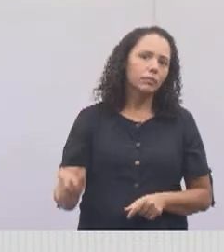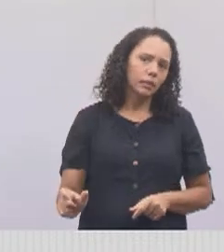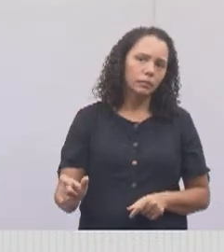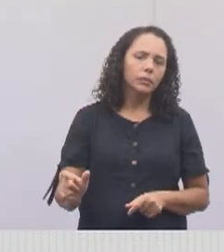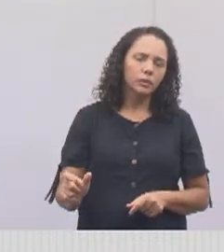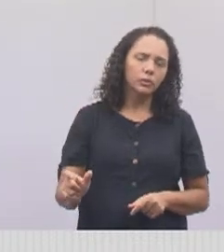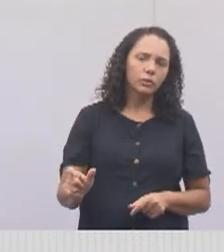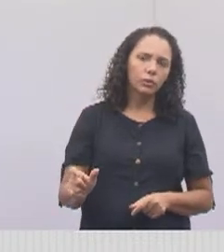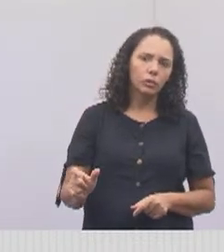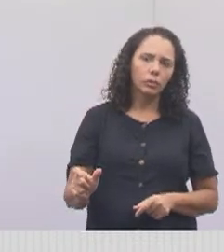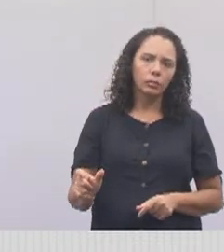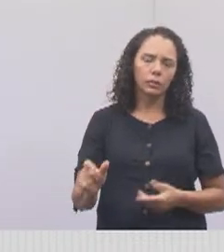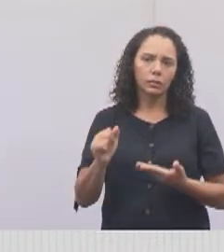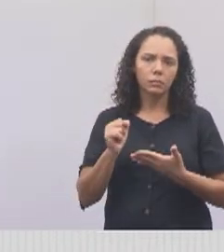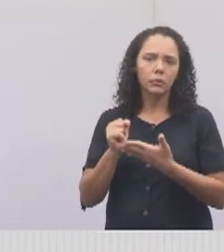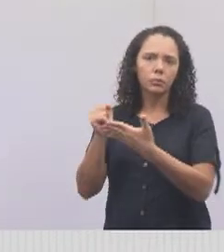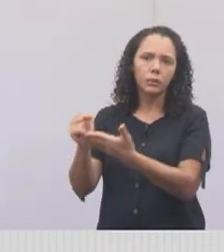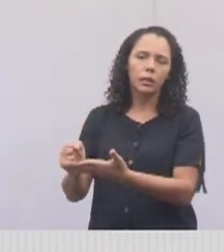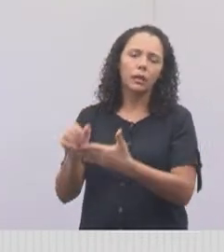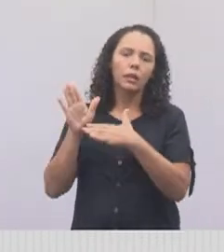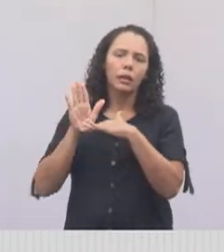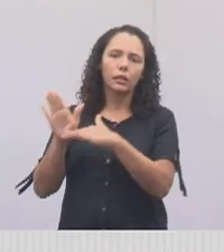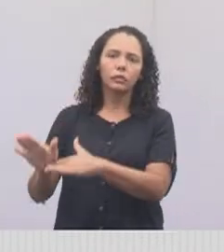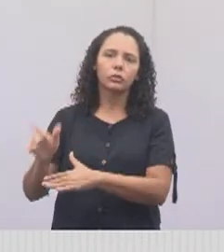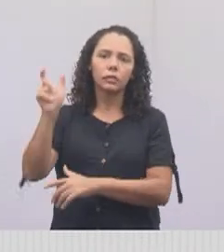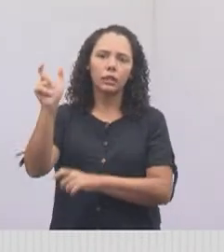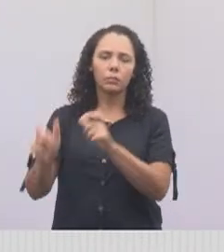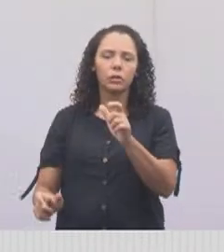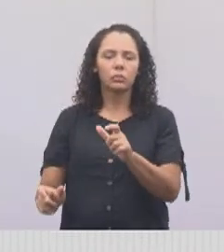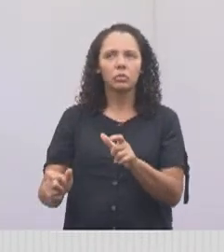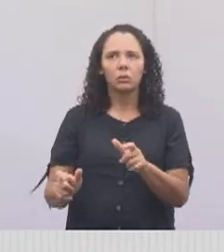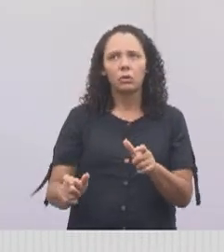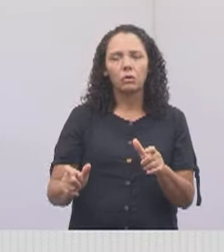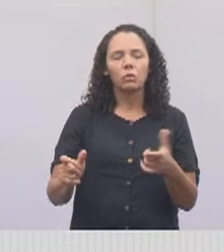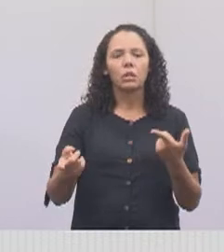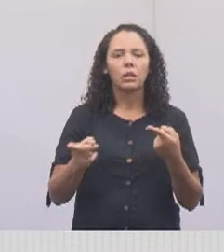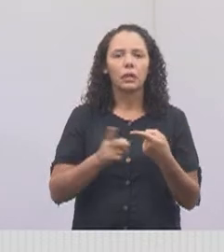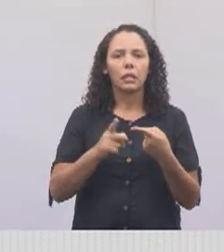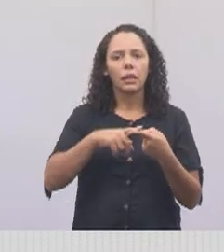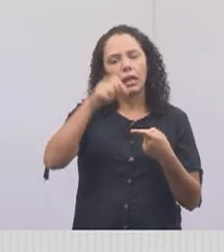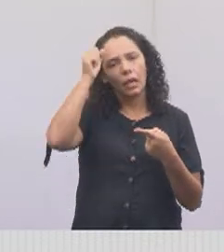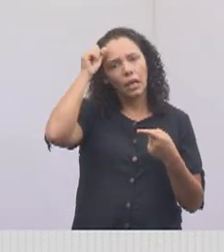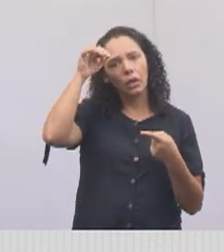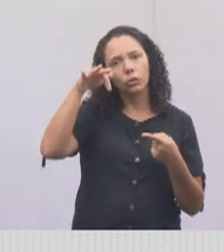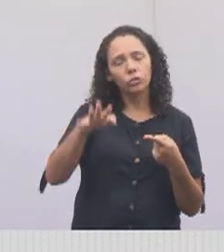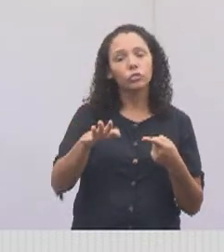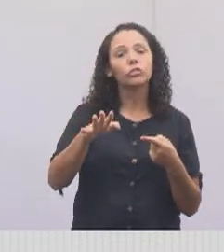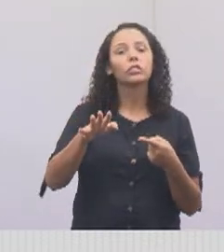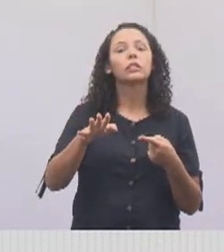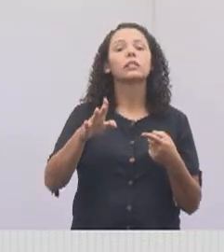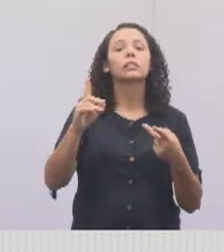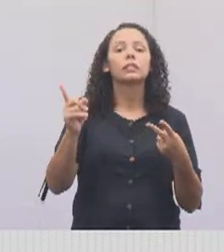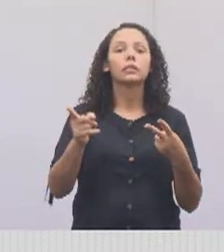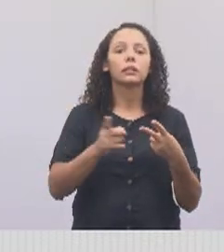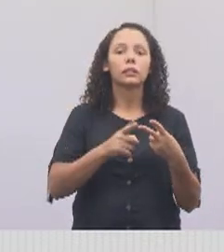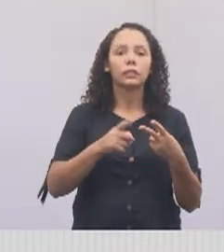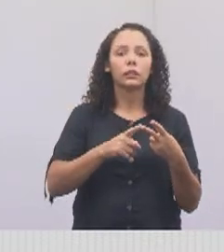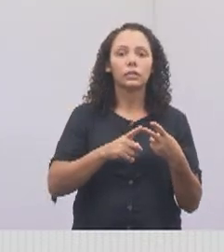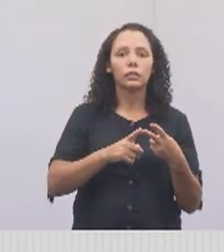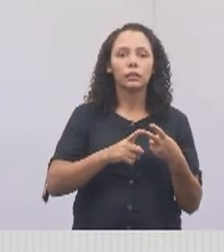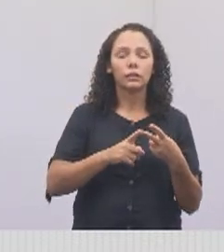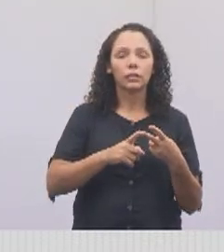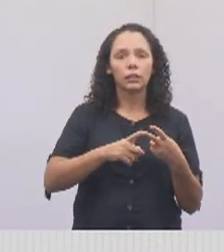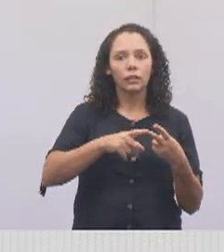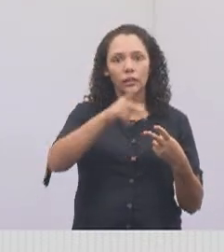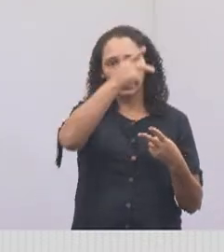para os munícipes, que benefiam os munícipes, para os autistas, junto com o doutor Rodrigo, para as pessoas em tratamento